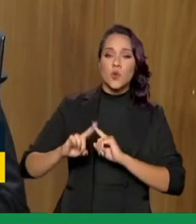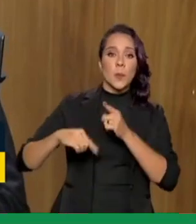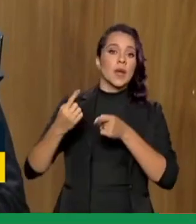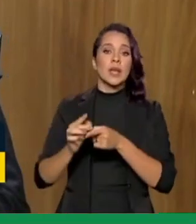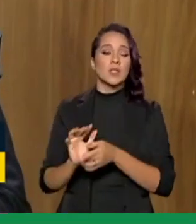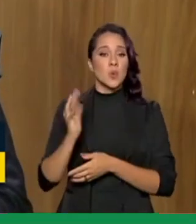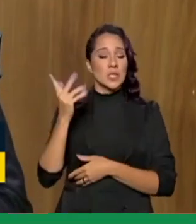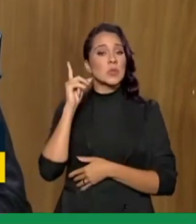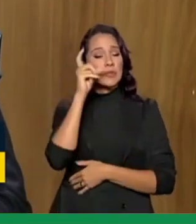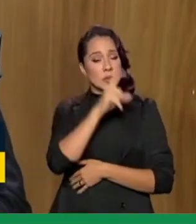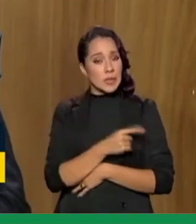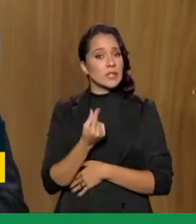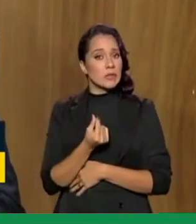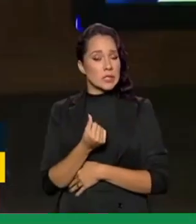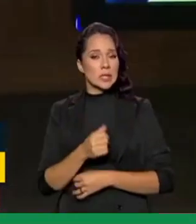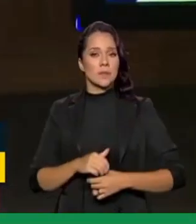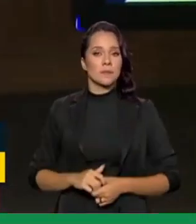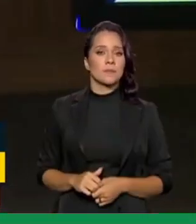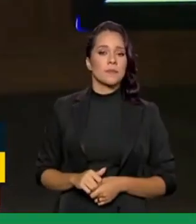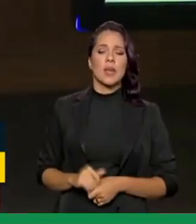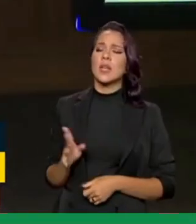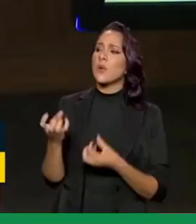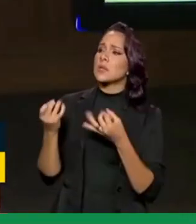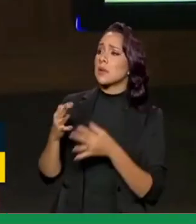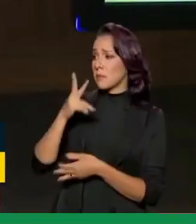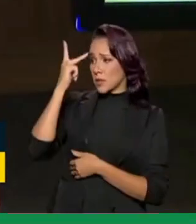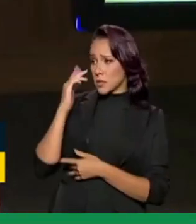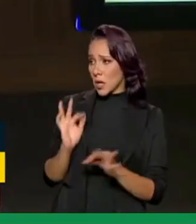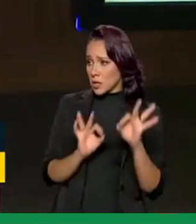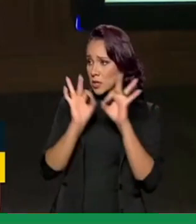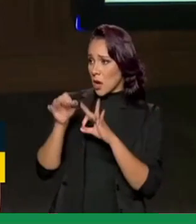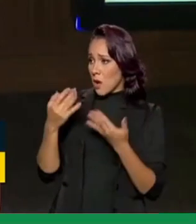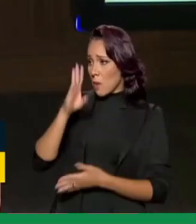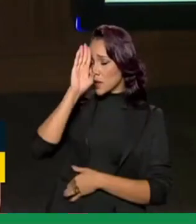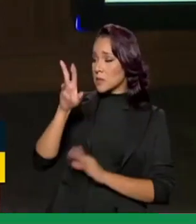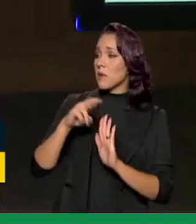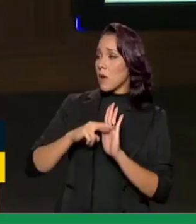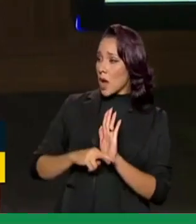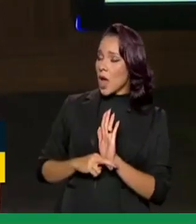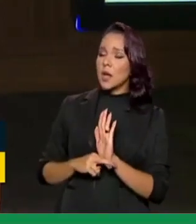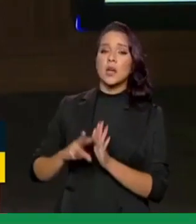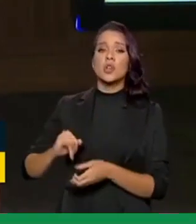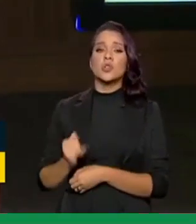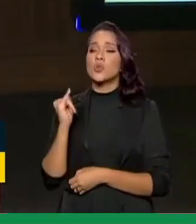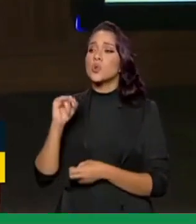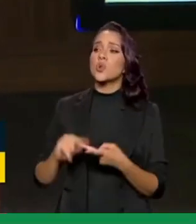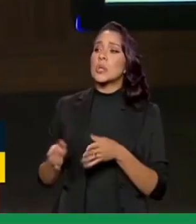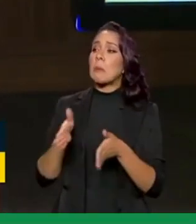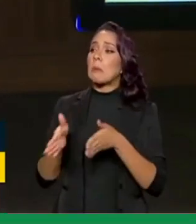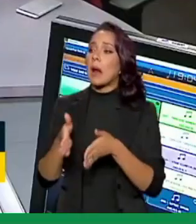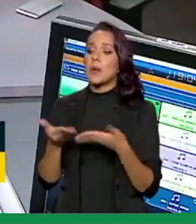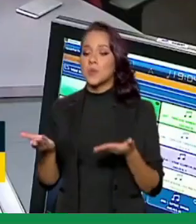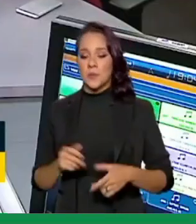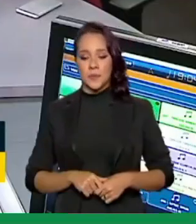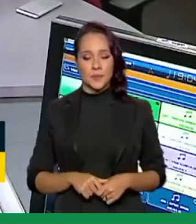a sua situação de dificuldade financeira. Ministro, então explica para quem está nos ouvindo quais são as principais regras, as taxas de juros, os prazos?